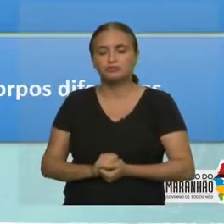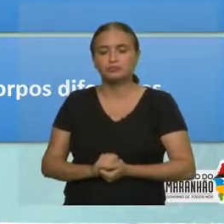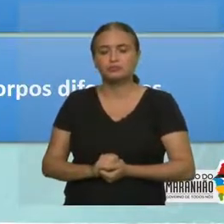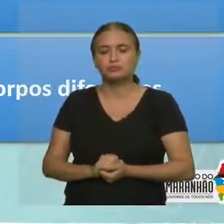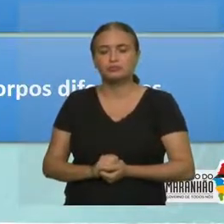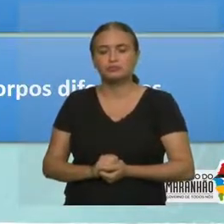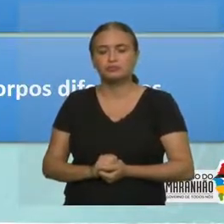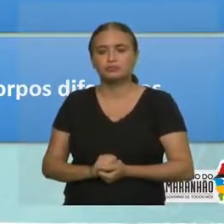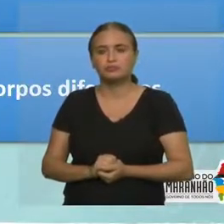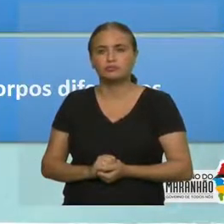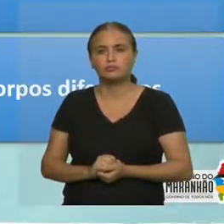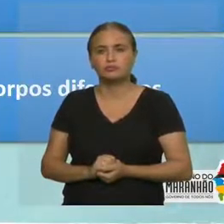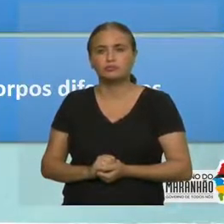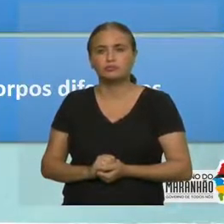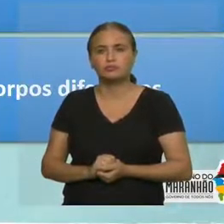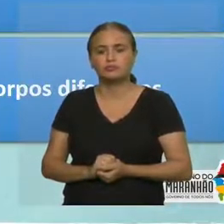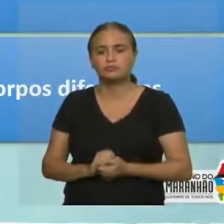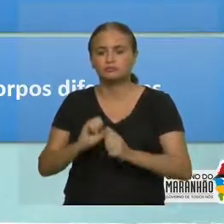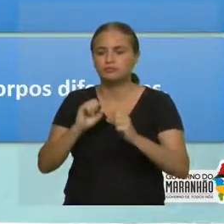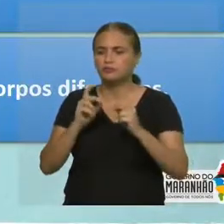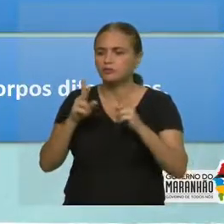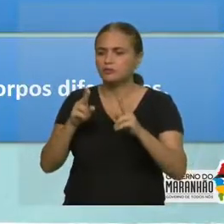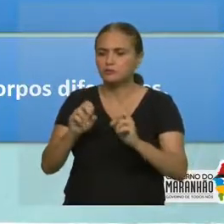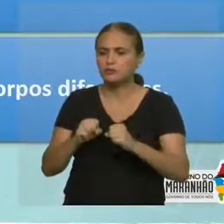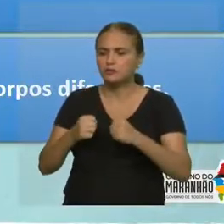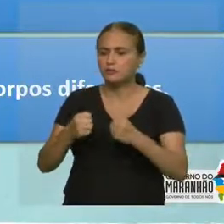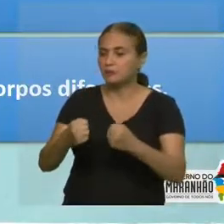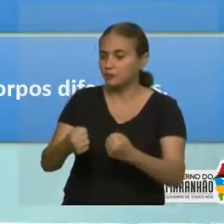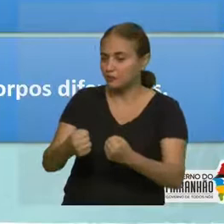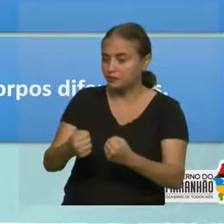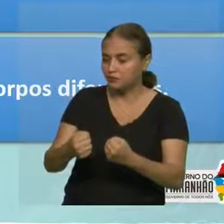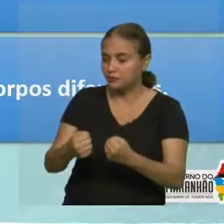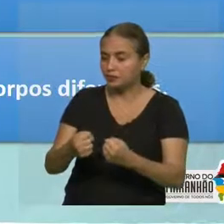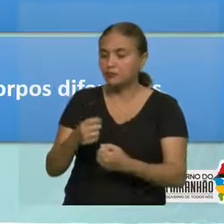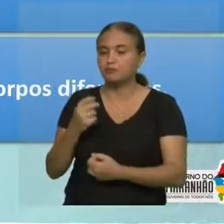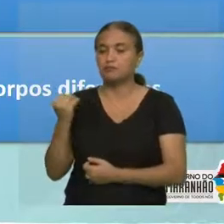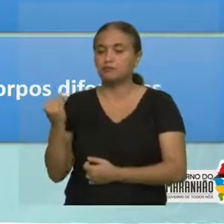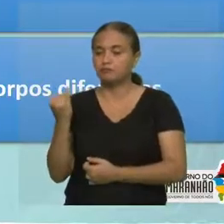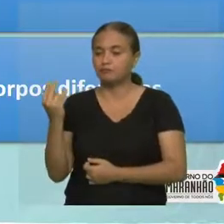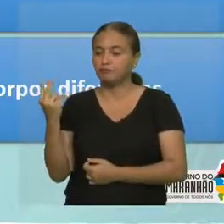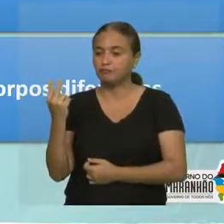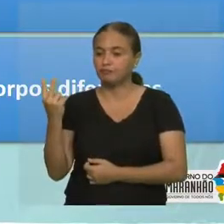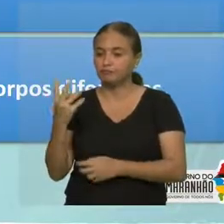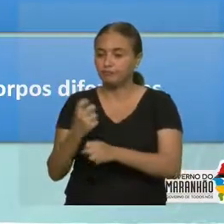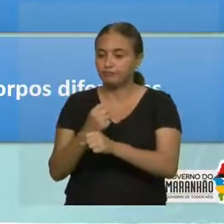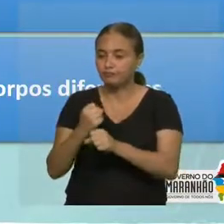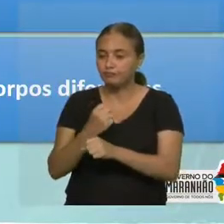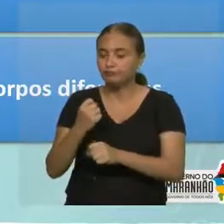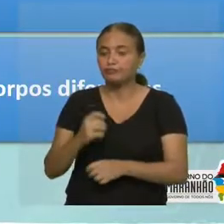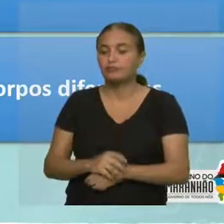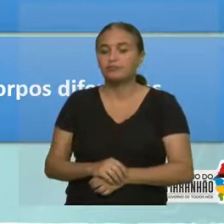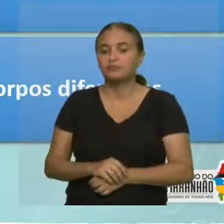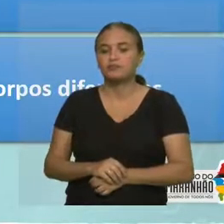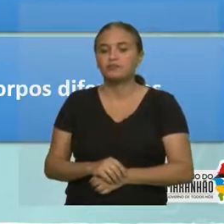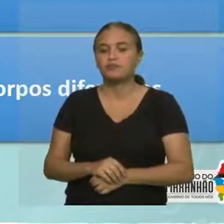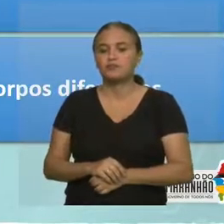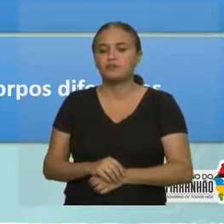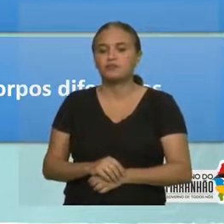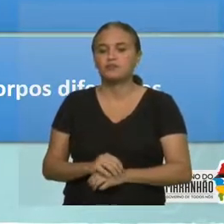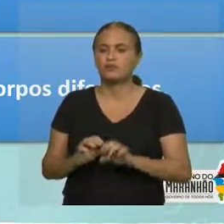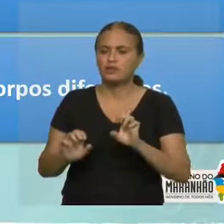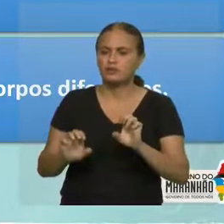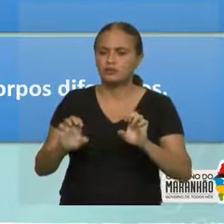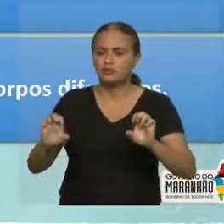elas têm a mesma intensidade, têm o mesmo valor, ela tem a mesma direção, porém, ela tem sentido